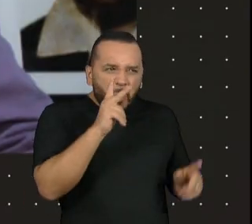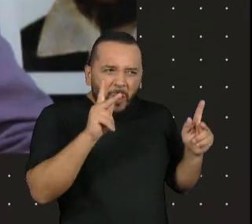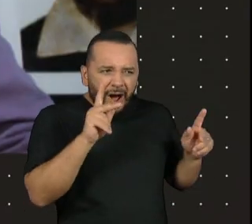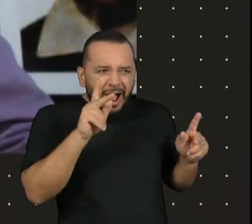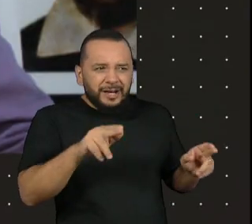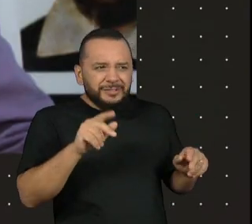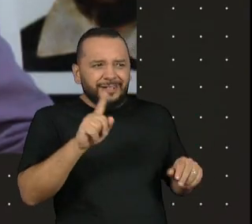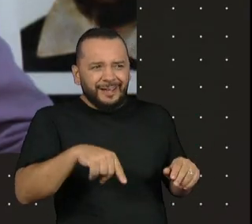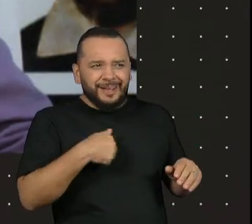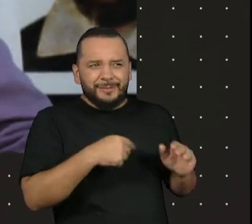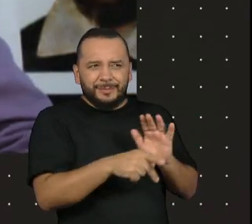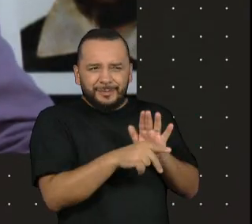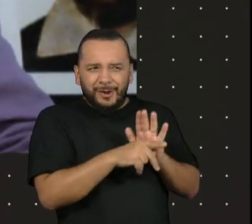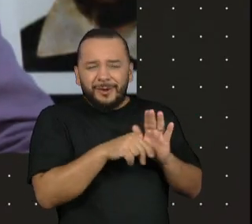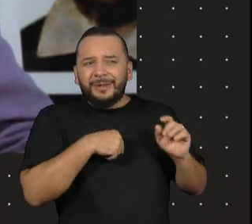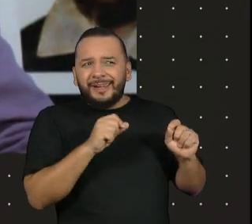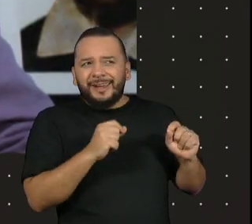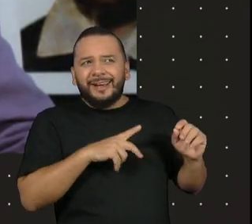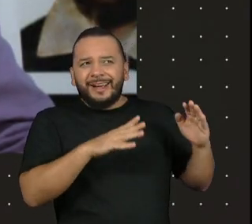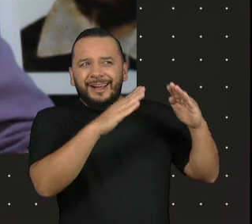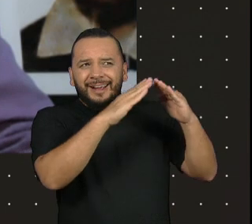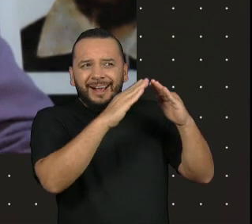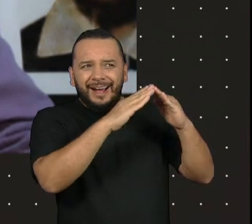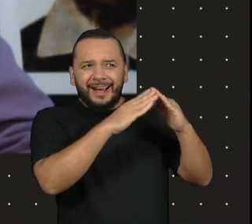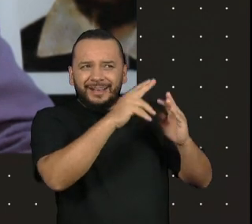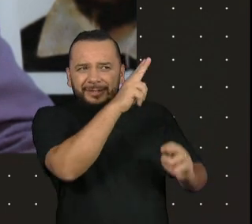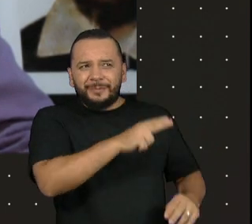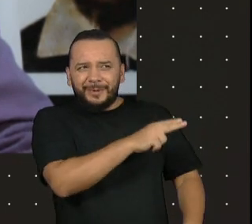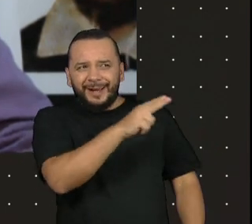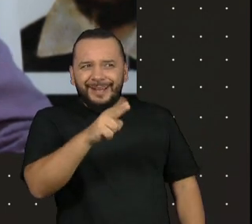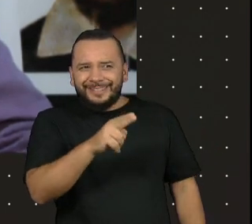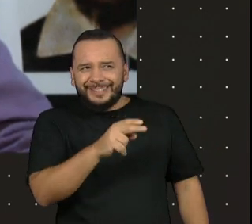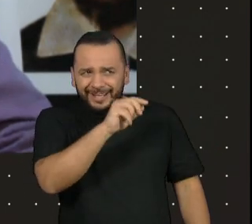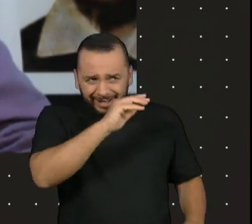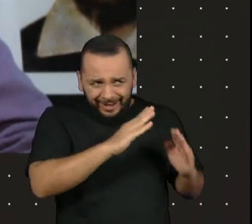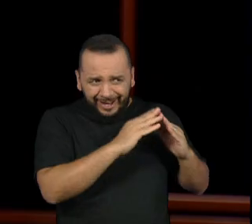Grande, grande. Estava no mosteiro da escola de samba dele.